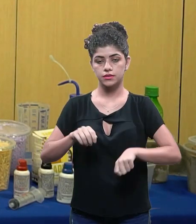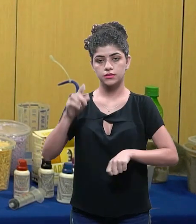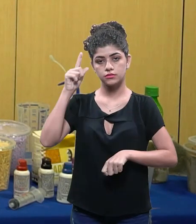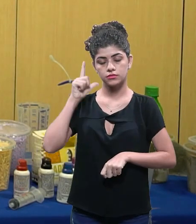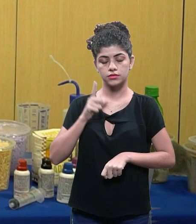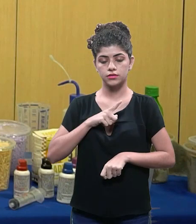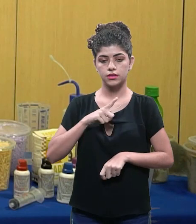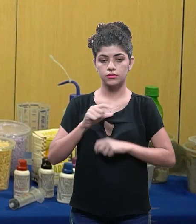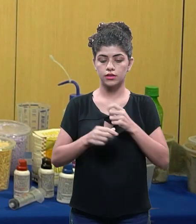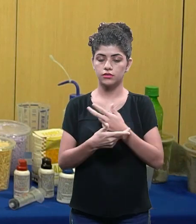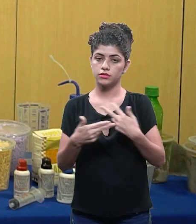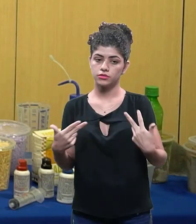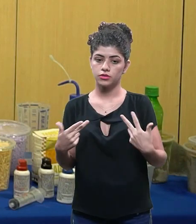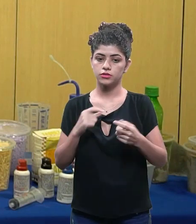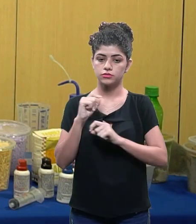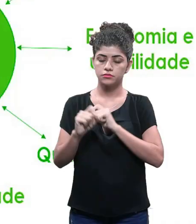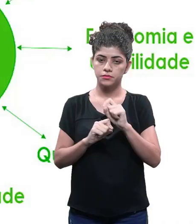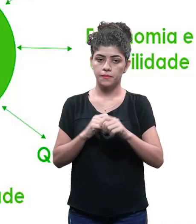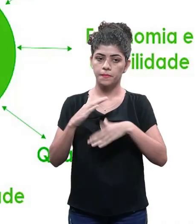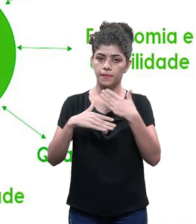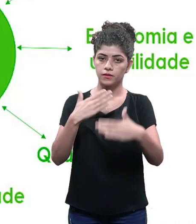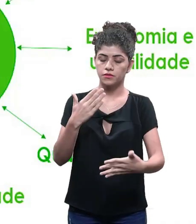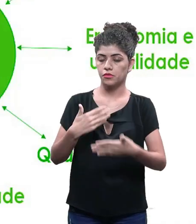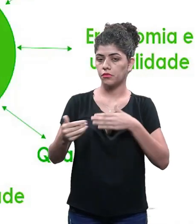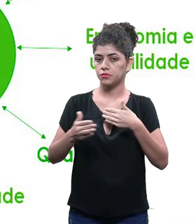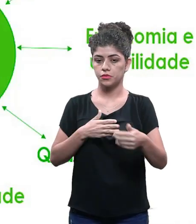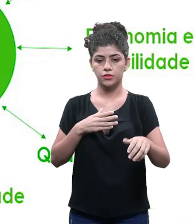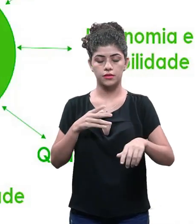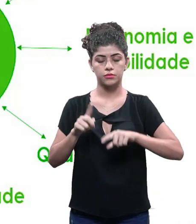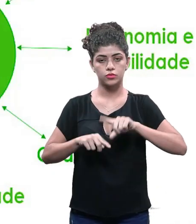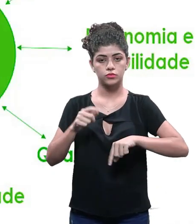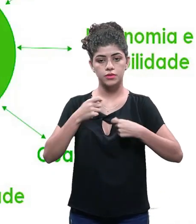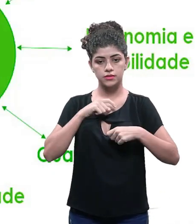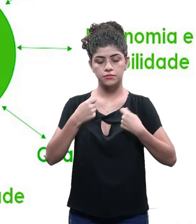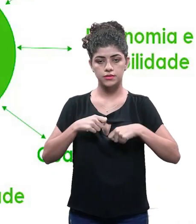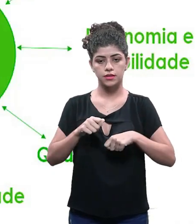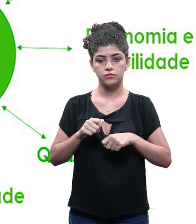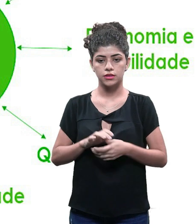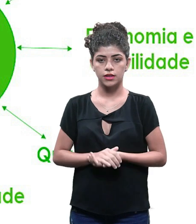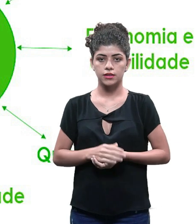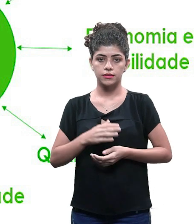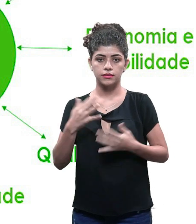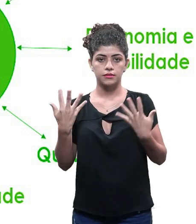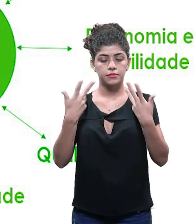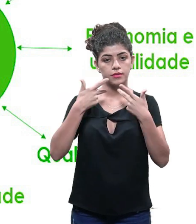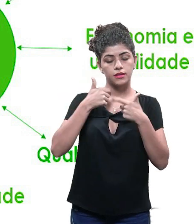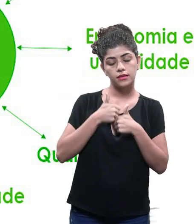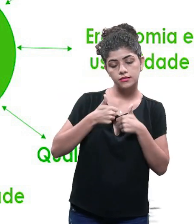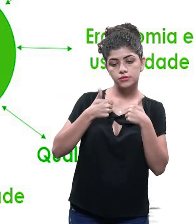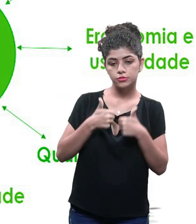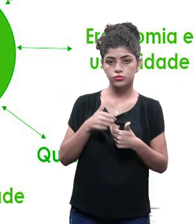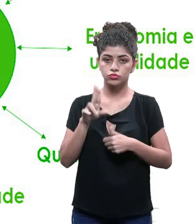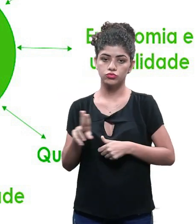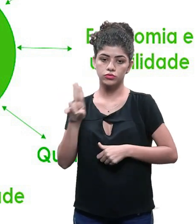envolver outras coisas além disso. O que é? Quando eu for desenvolver qualquer produto, eu tenho que pensar na estética desse produto, na sustentabilidade,